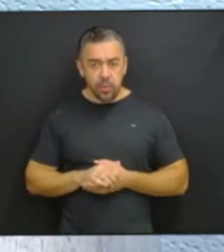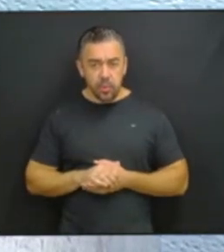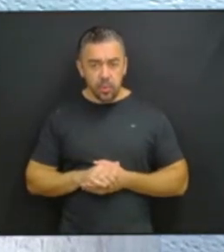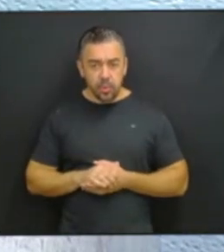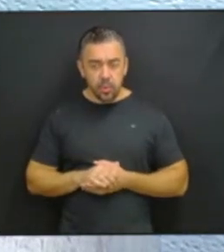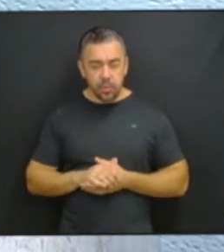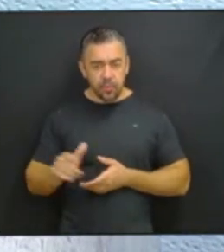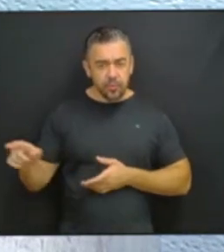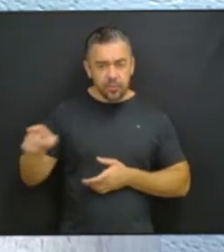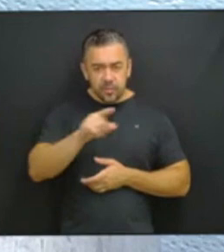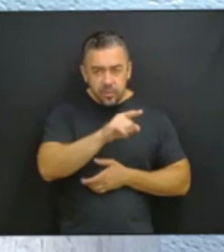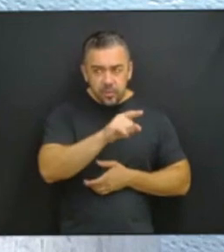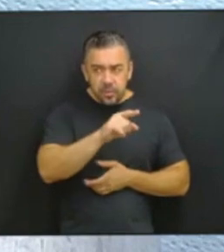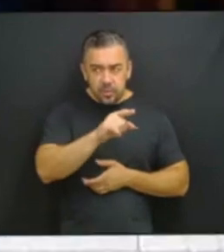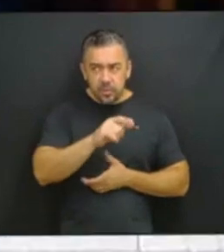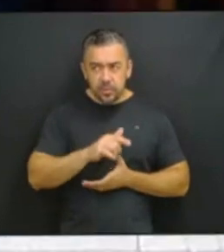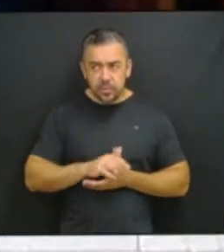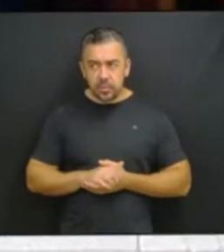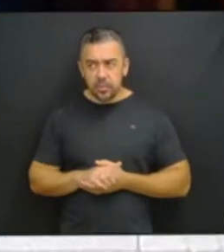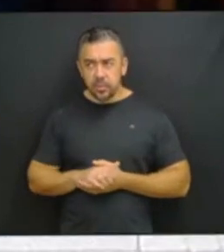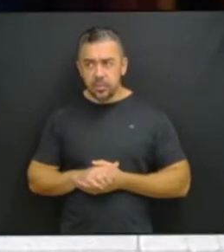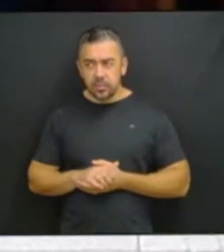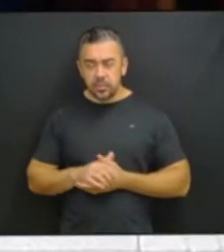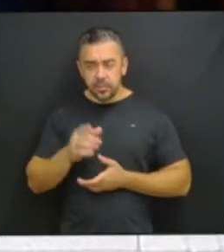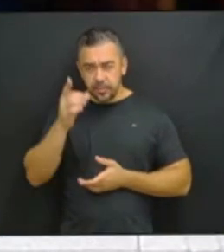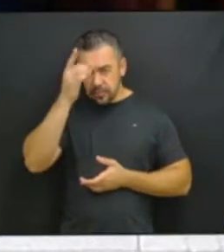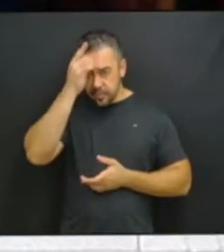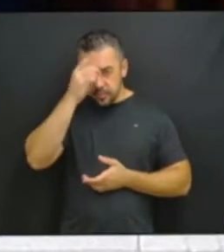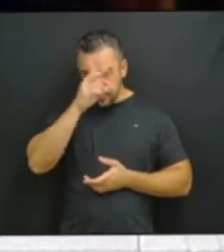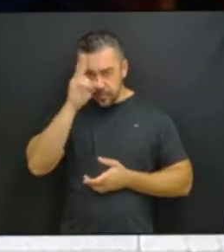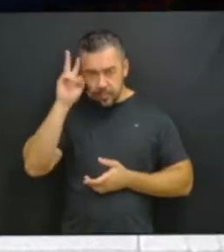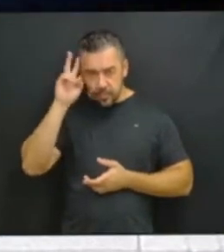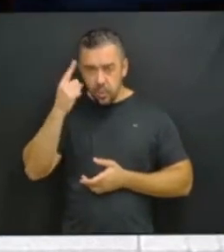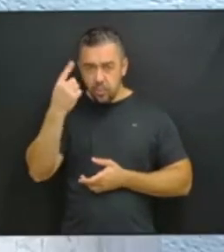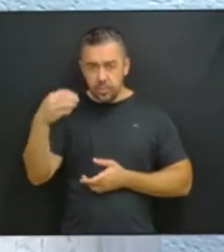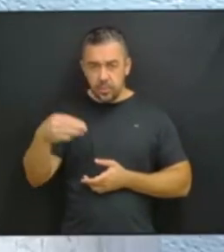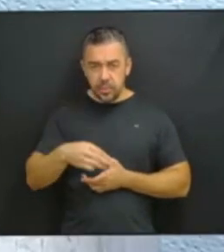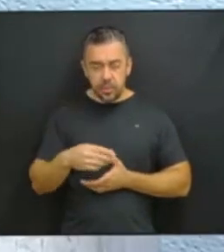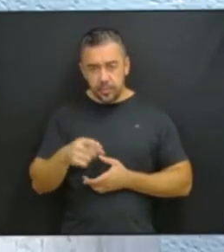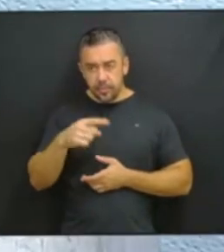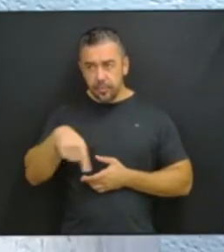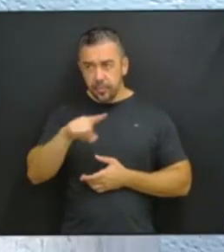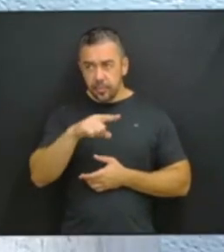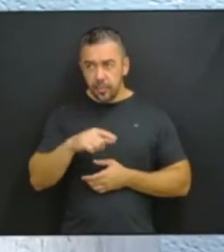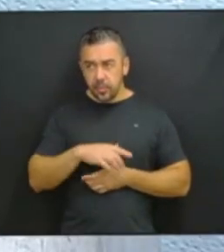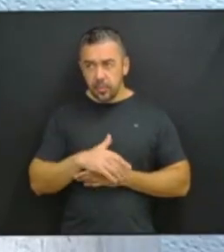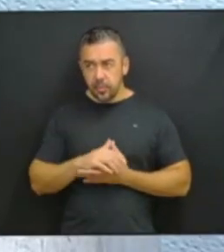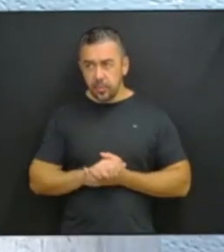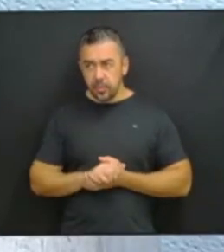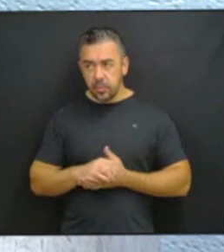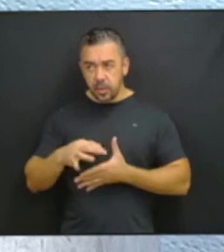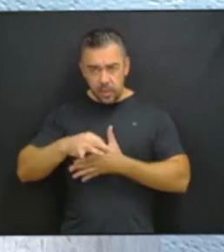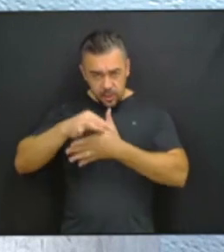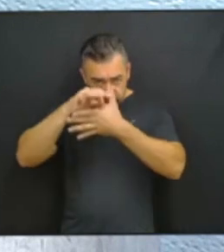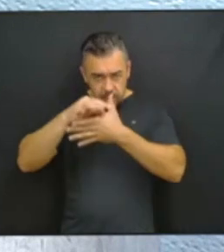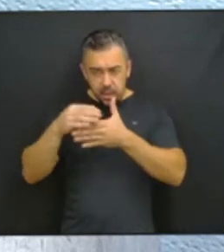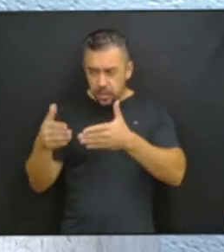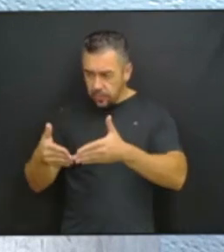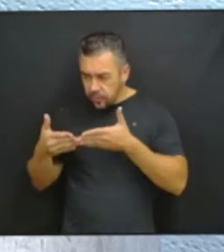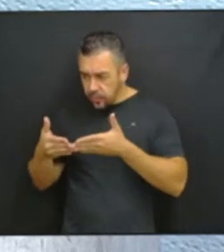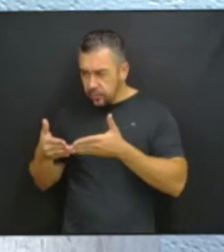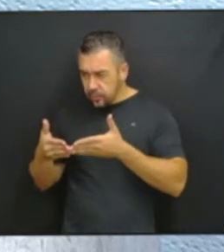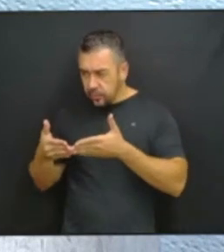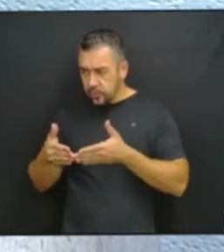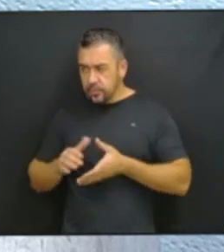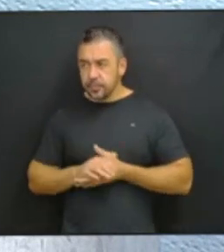Será que os senhores não... Depado, Daniel, um minuto para concluir. Usarei o tempo da liderança, senhor presidente, por gentileza.